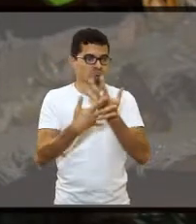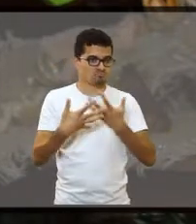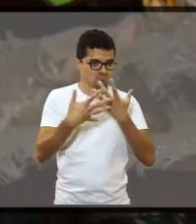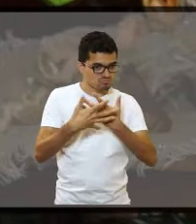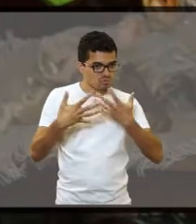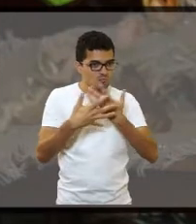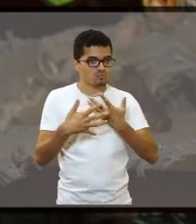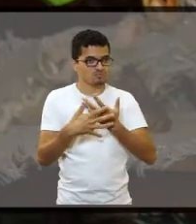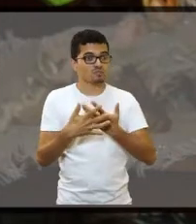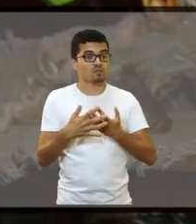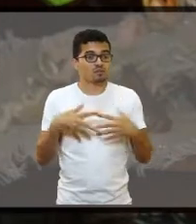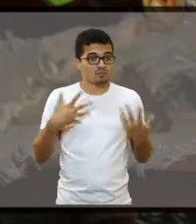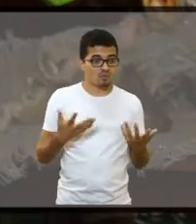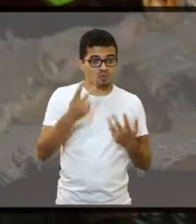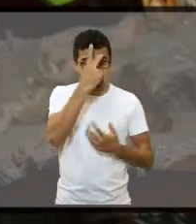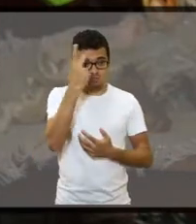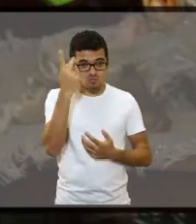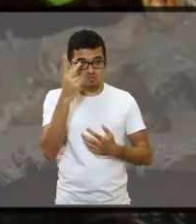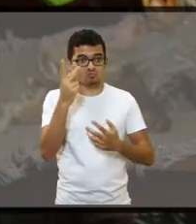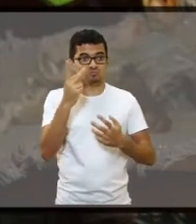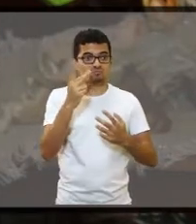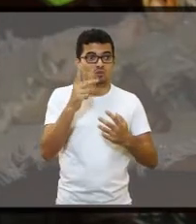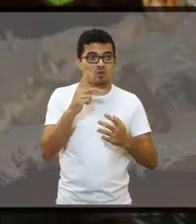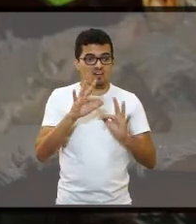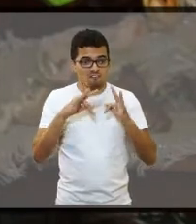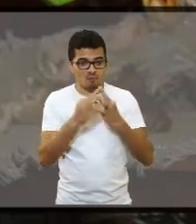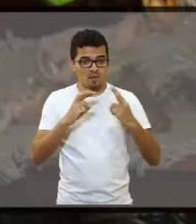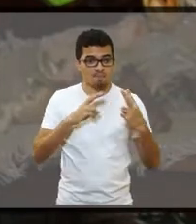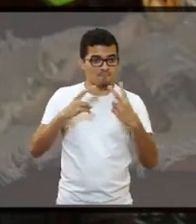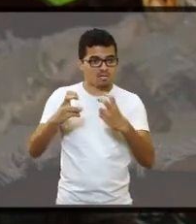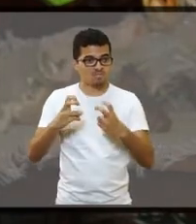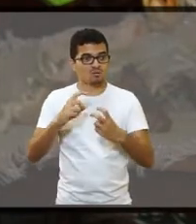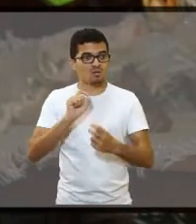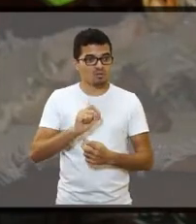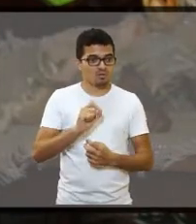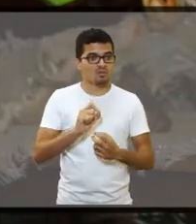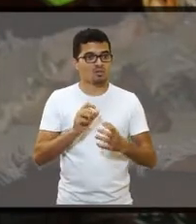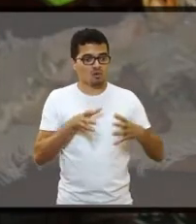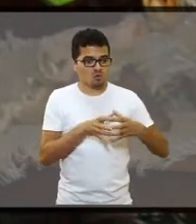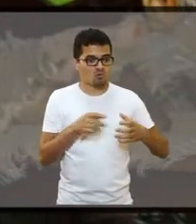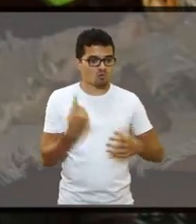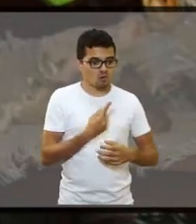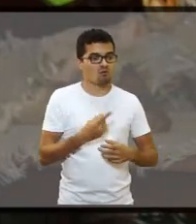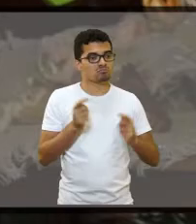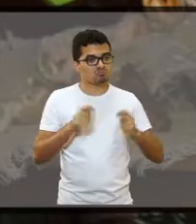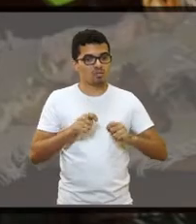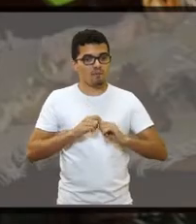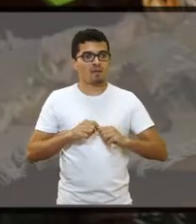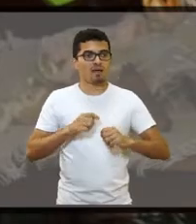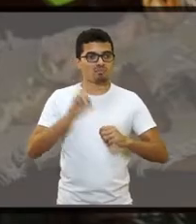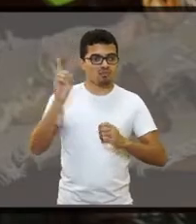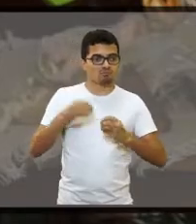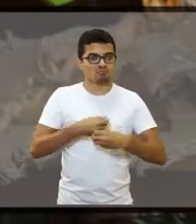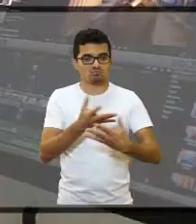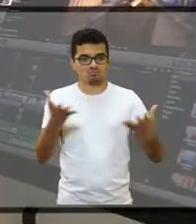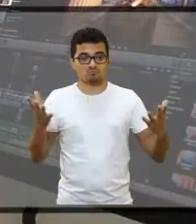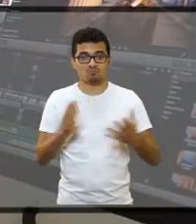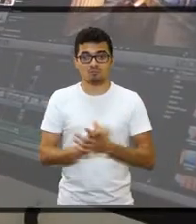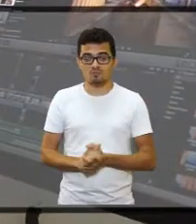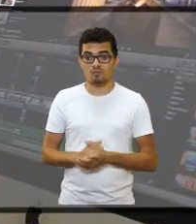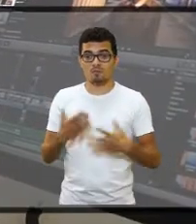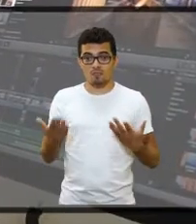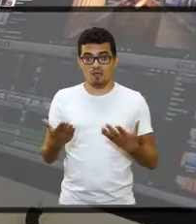através da gente. Então aí eles foram vendo realmente que, tanto eu quanto a minha banda, a gente tinha esse dom de levar a palavra de Deus musicada.